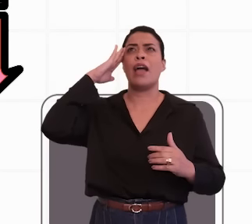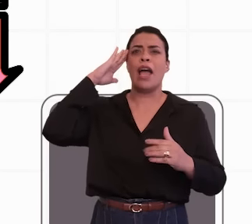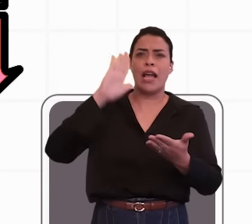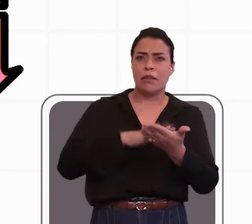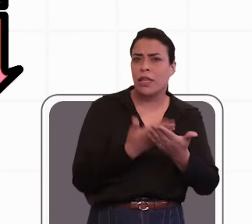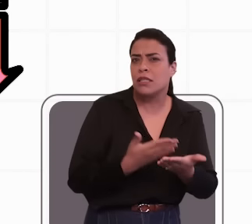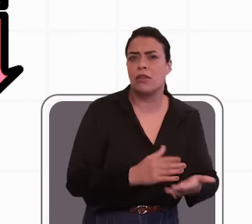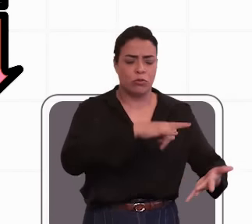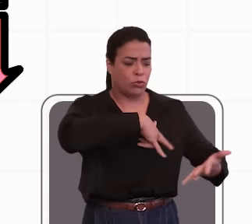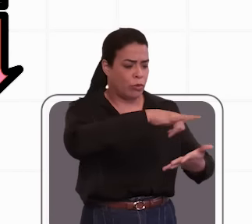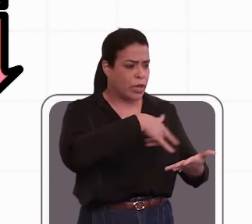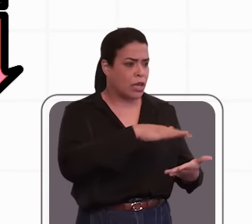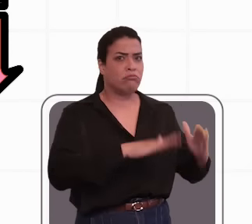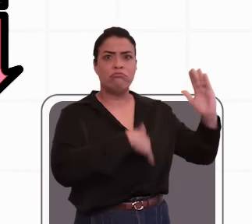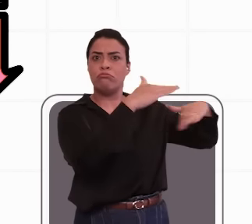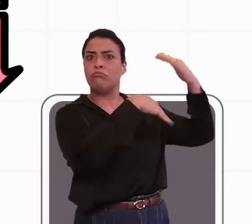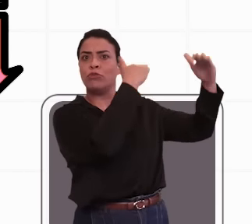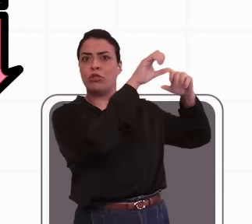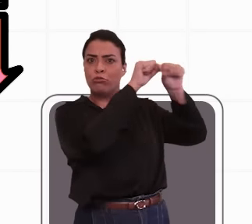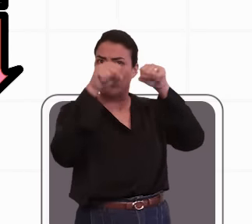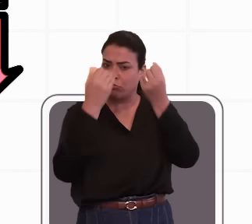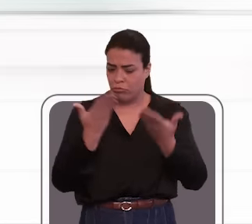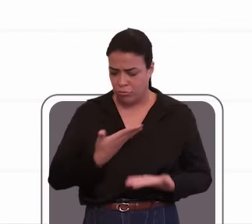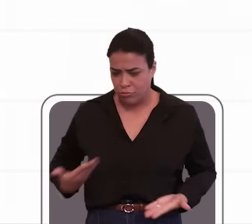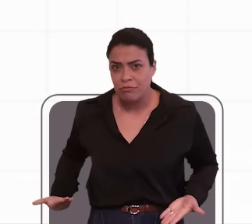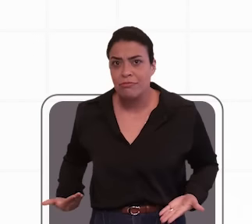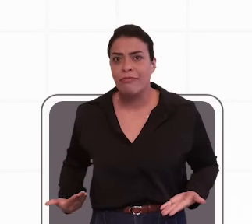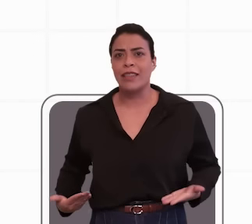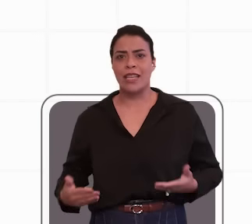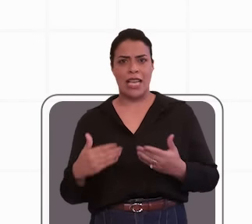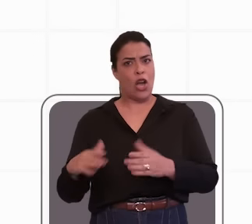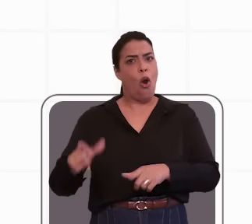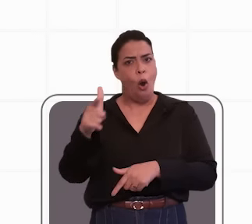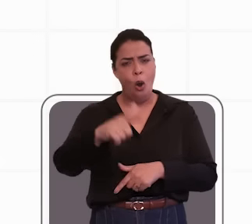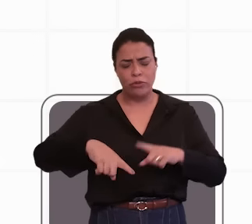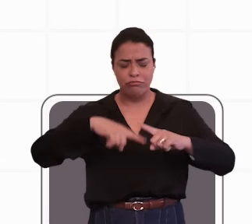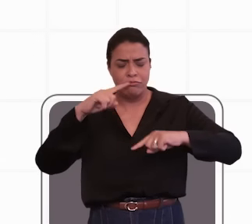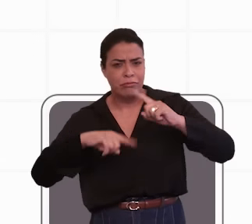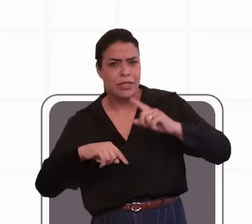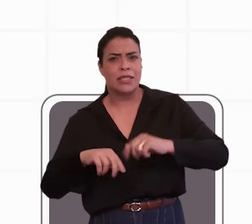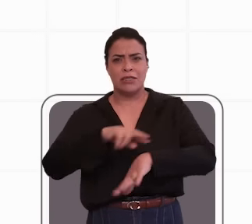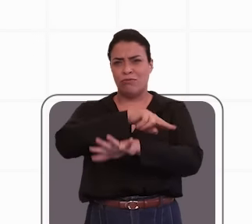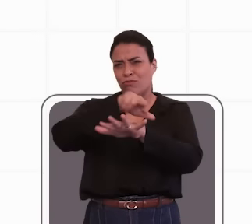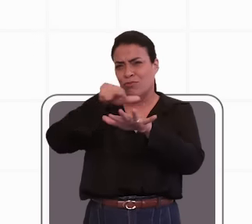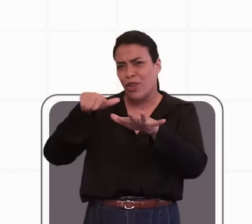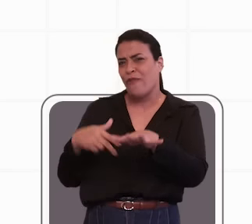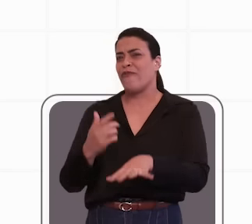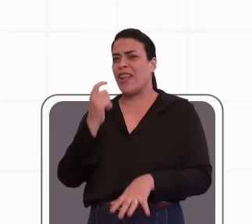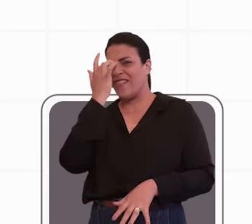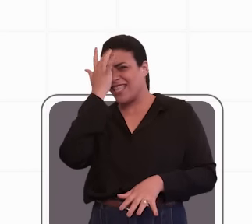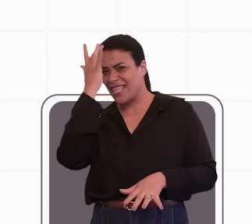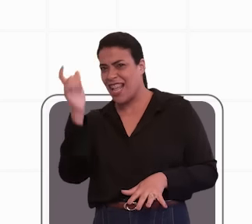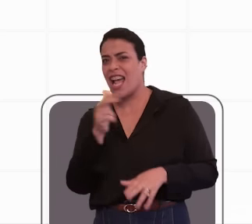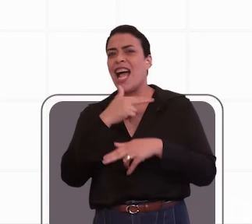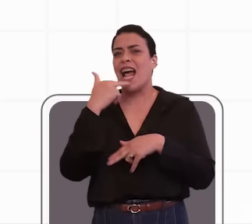melhora a eficiência e aumenta a produtividade dos servidores. Diversas ferramentas estão disponíveis para facilitar o uso da linguagem